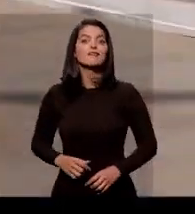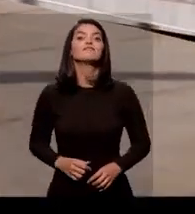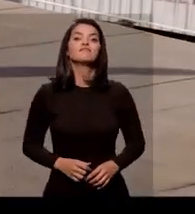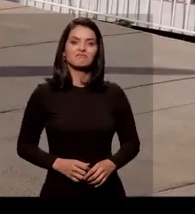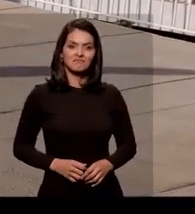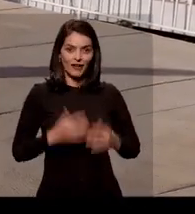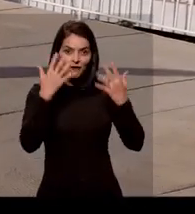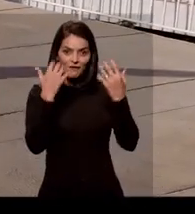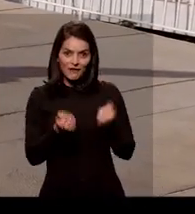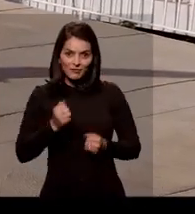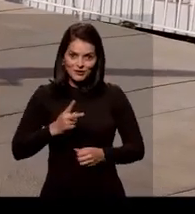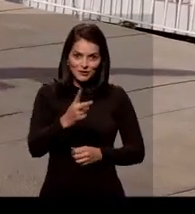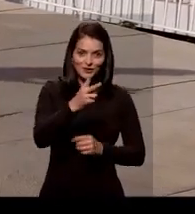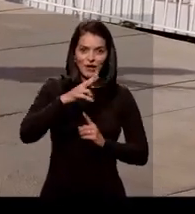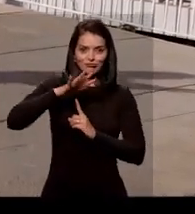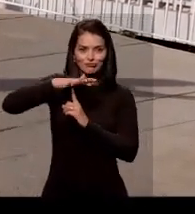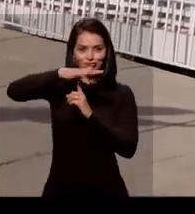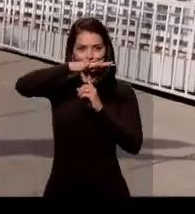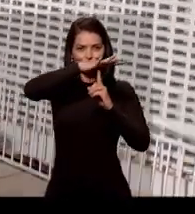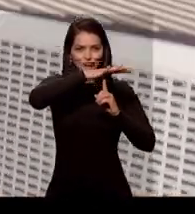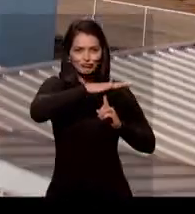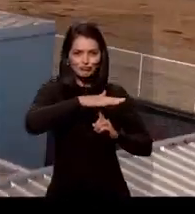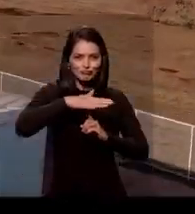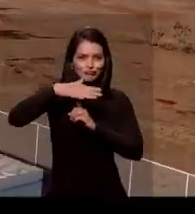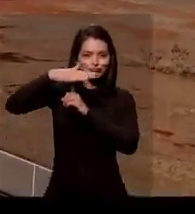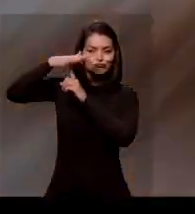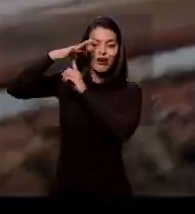Vamos continuar a viagem? Subindo!